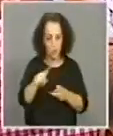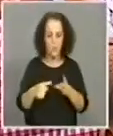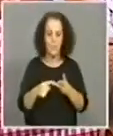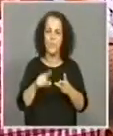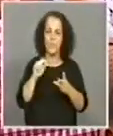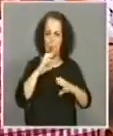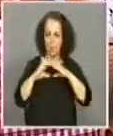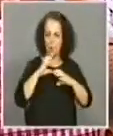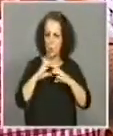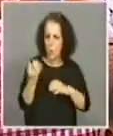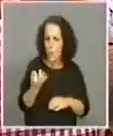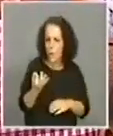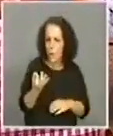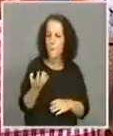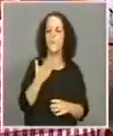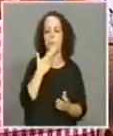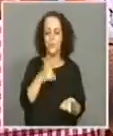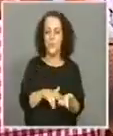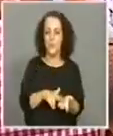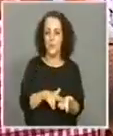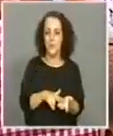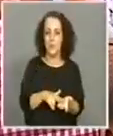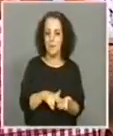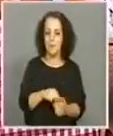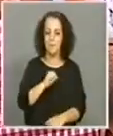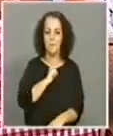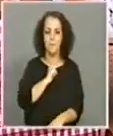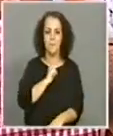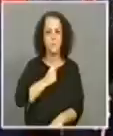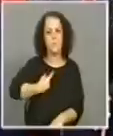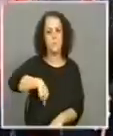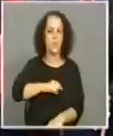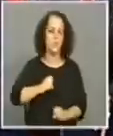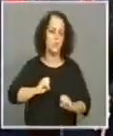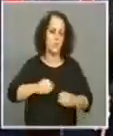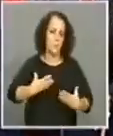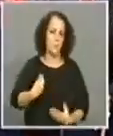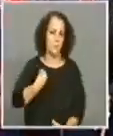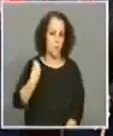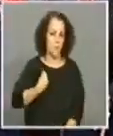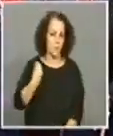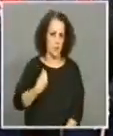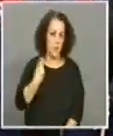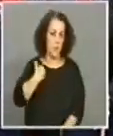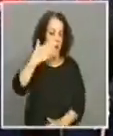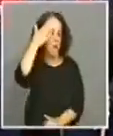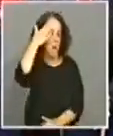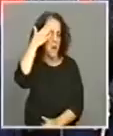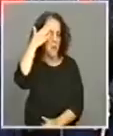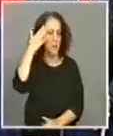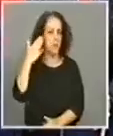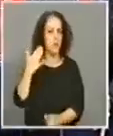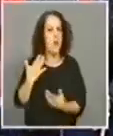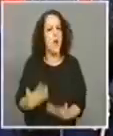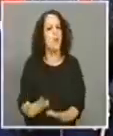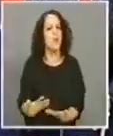telecomunicações, não é assim? É verdade, uma das nossas principais preocupações e julgo que é um pouco também aquilo que acontece hoje em dia com